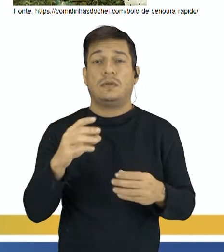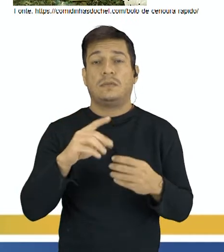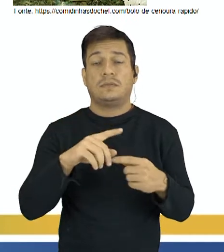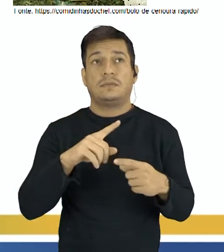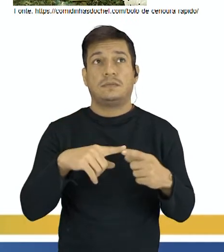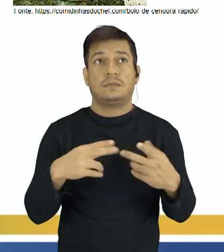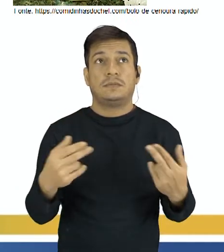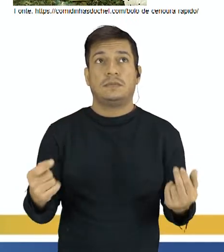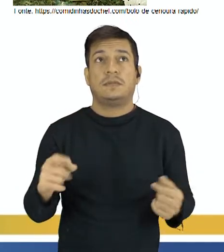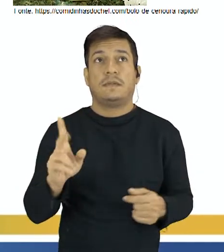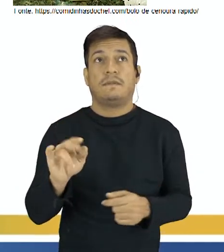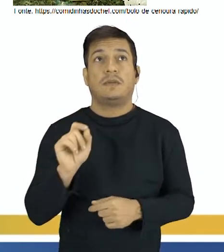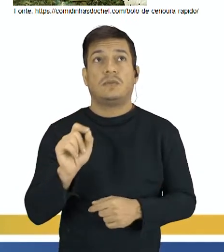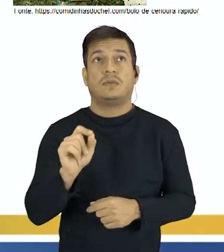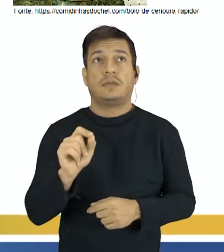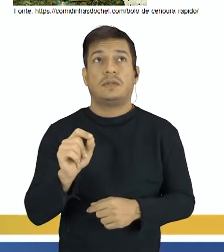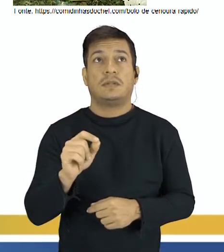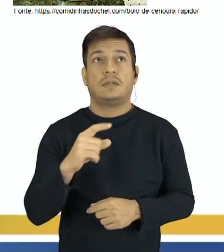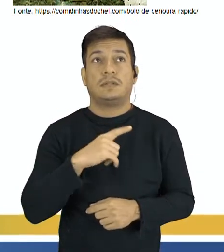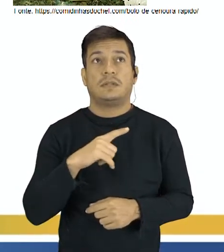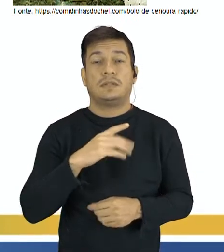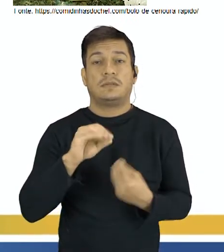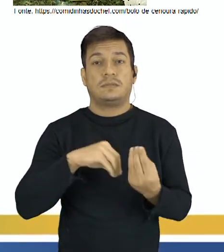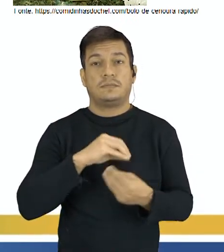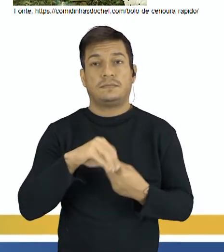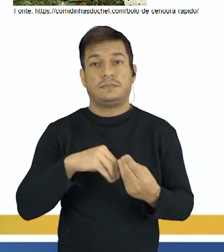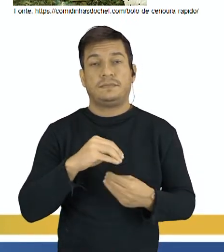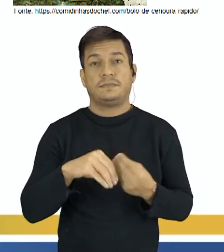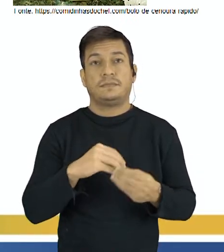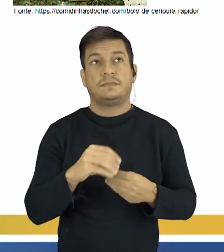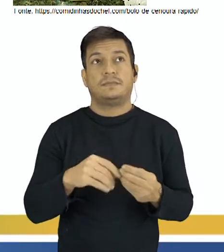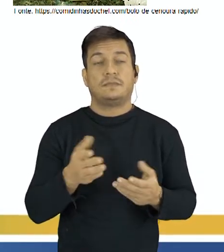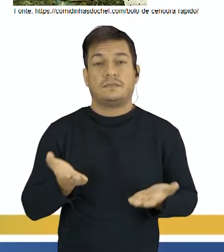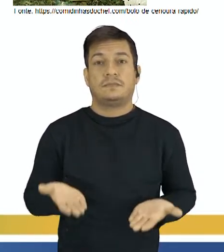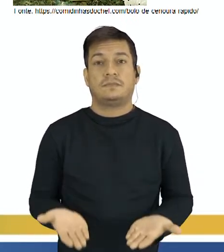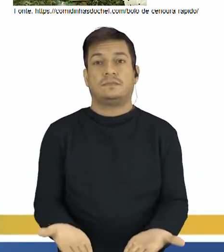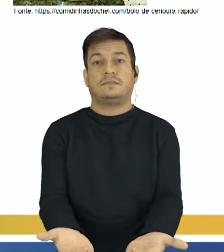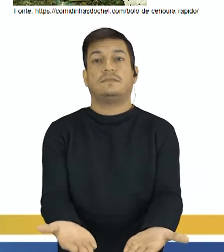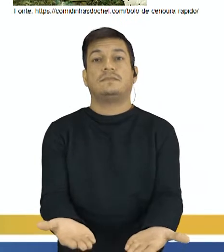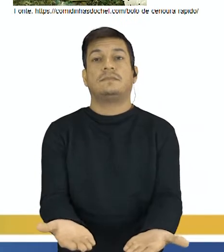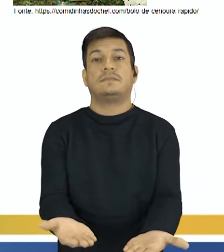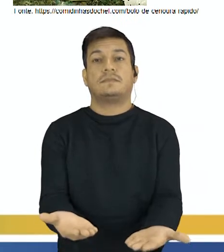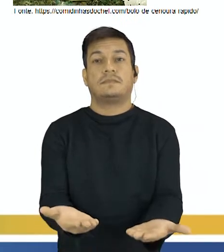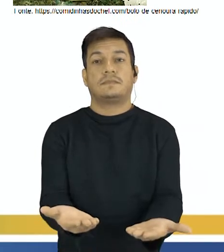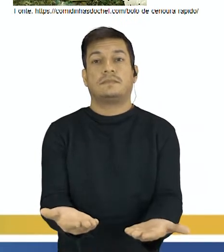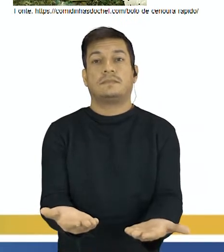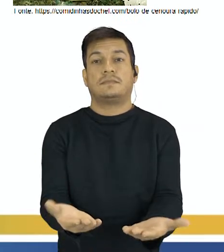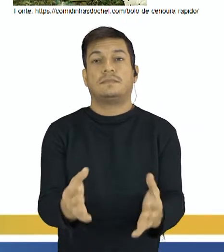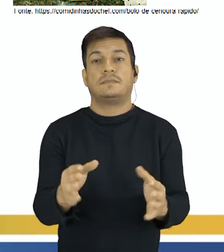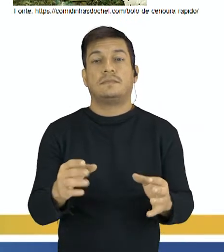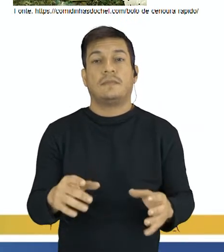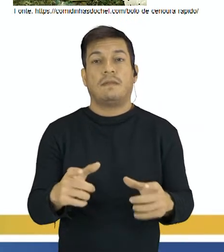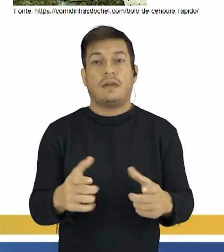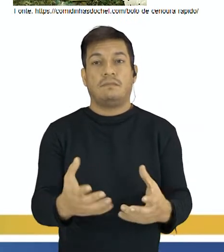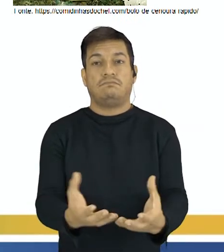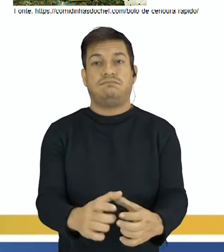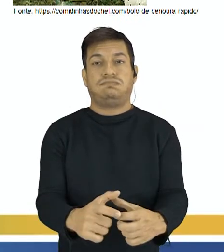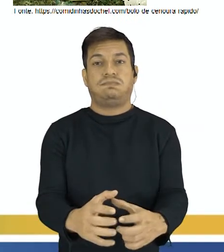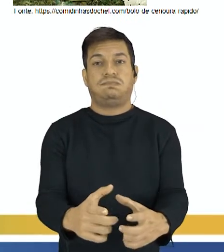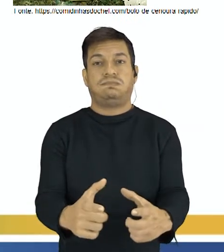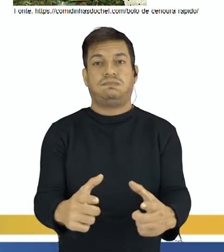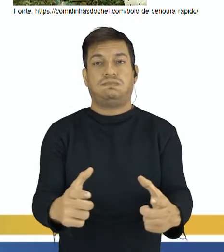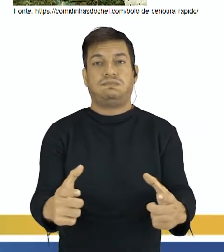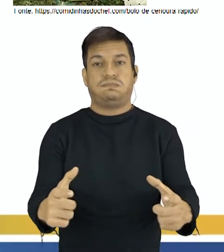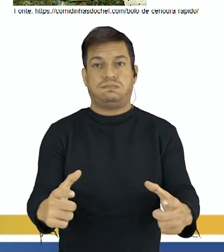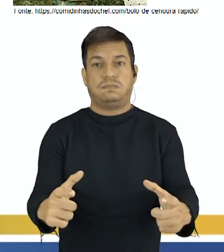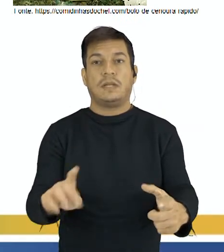substâncias, elas vão reagir entre si, a gente vai colocar no forno, essa massa, ela vai crescer e vai formar